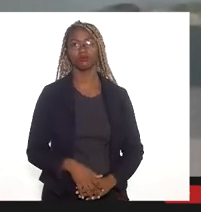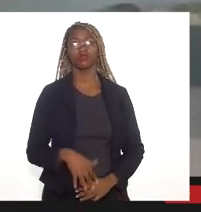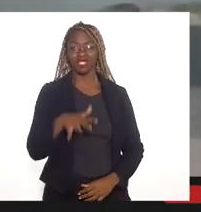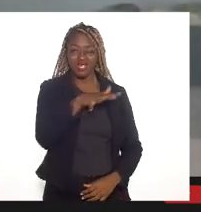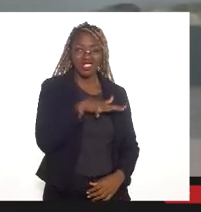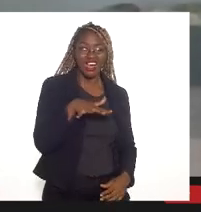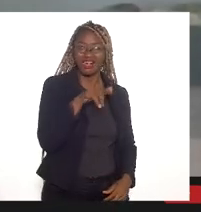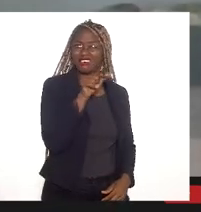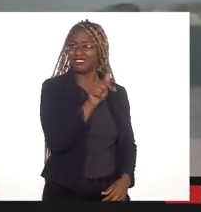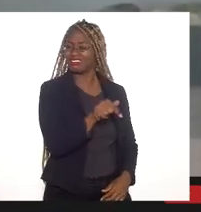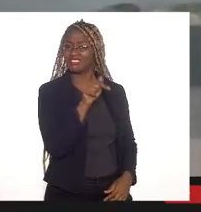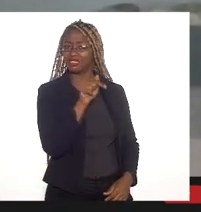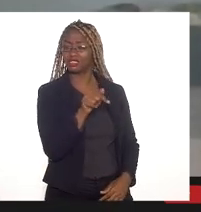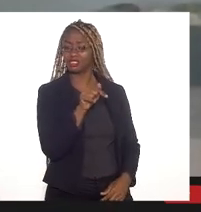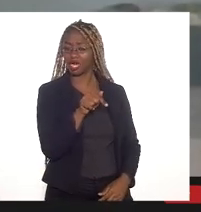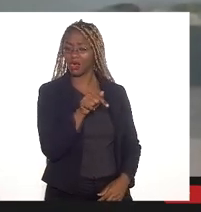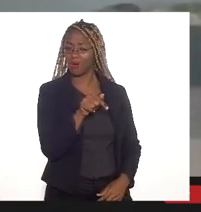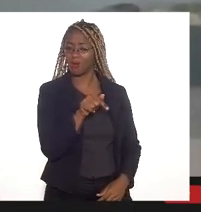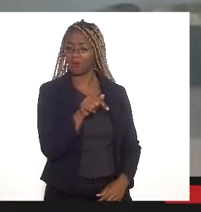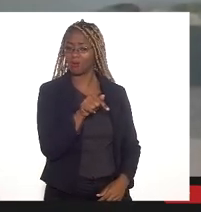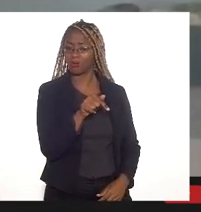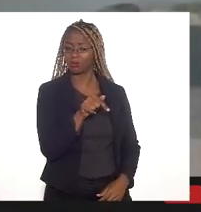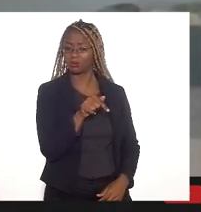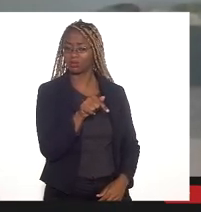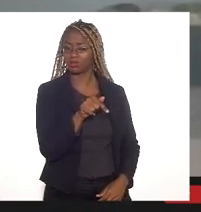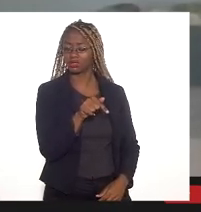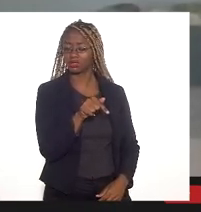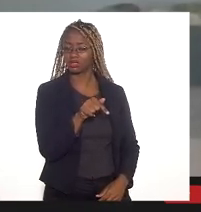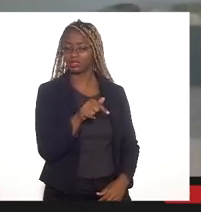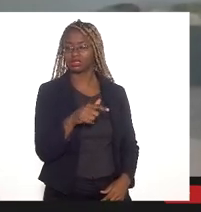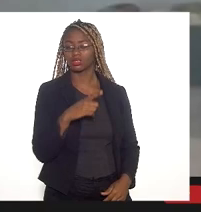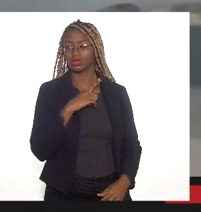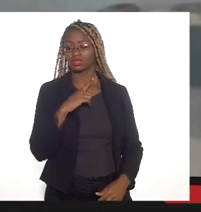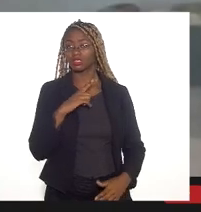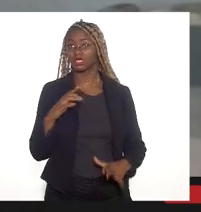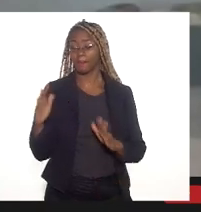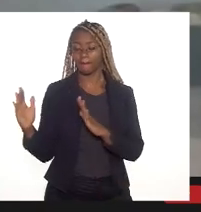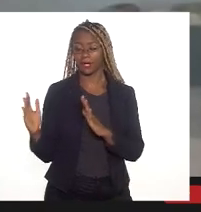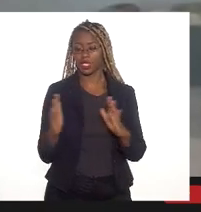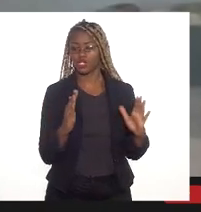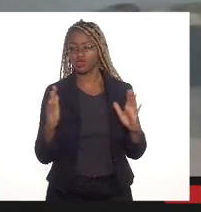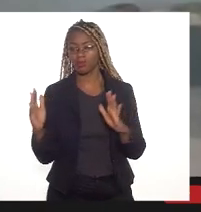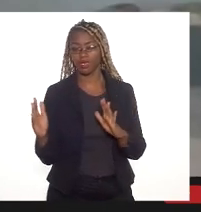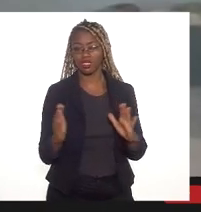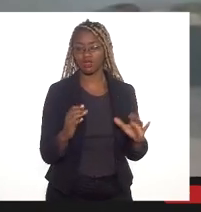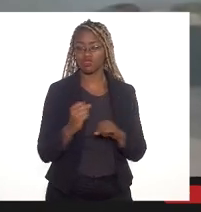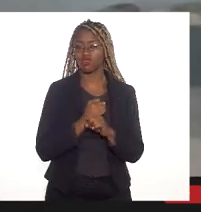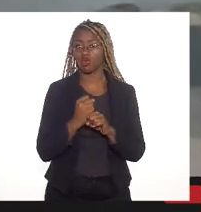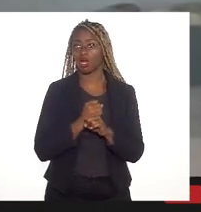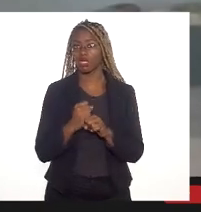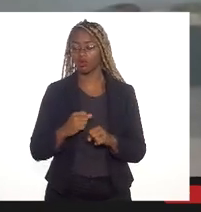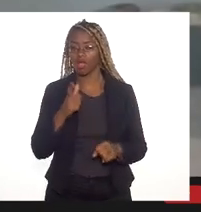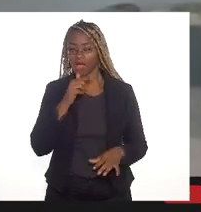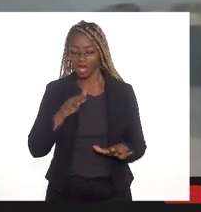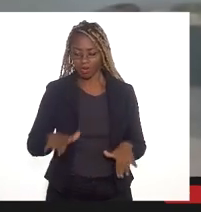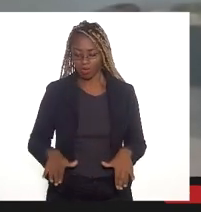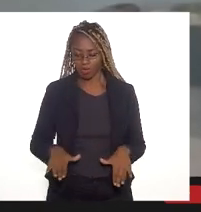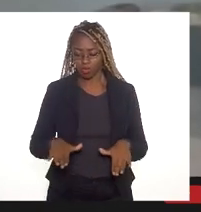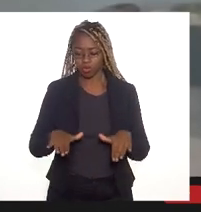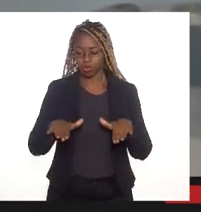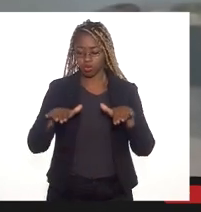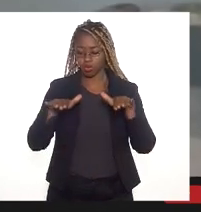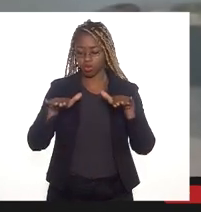uma região de, em alguns períodos do ano, que elas ficam alagadas. Naturalmente, é uma região de